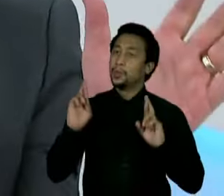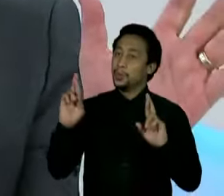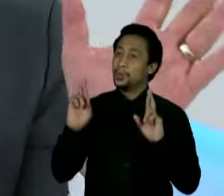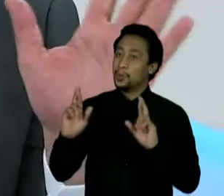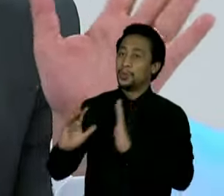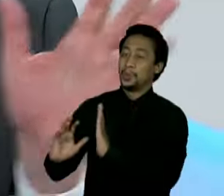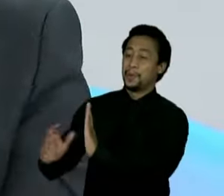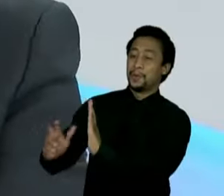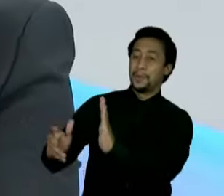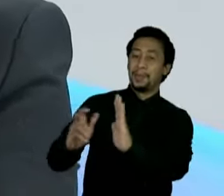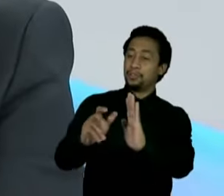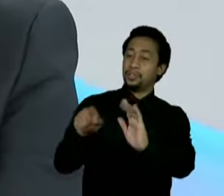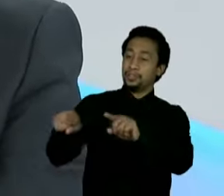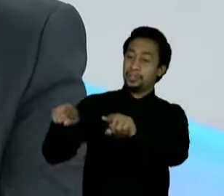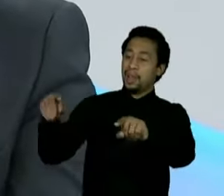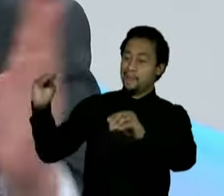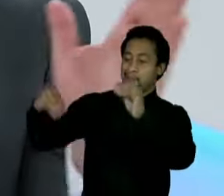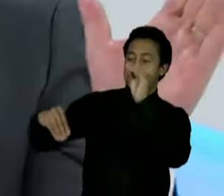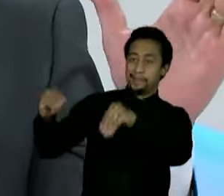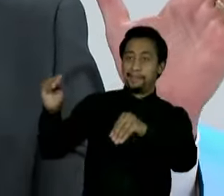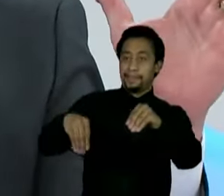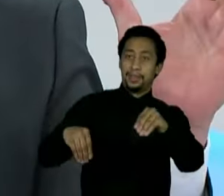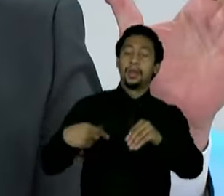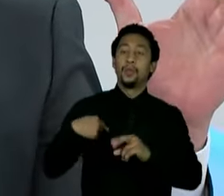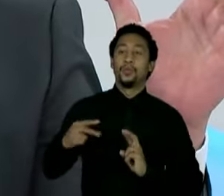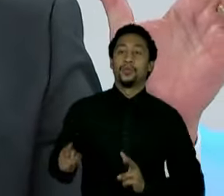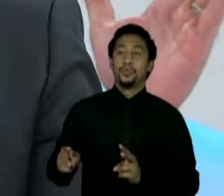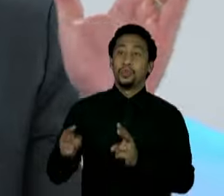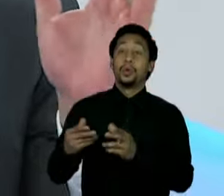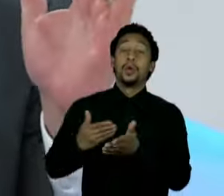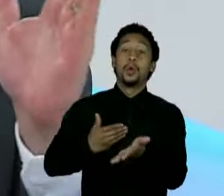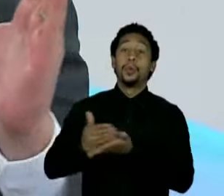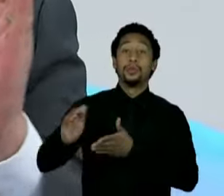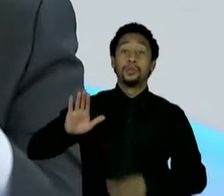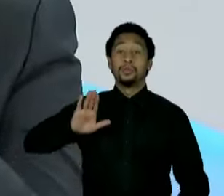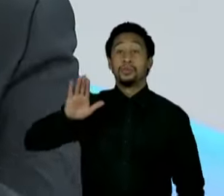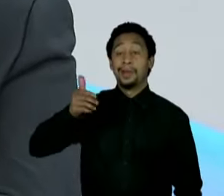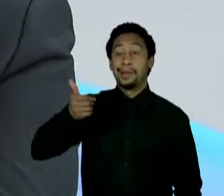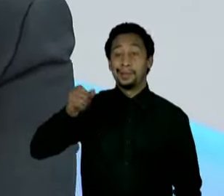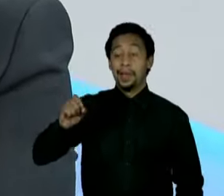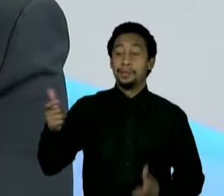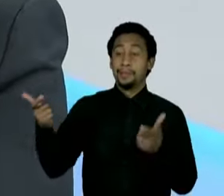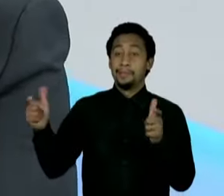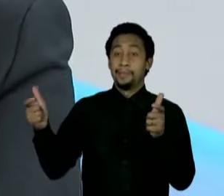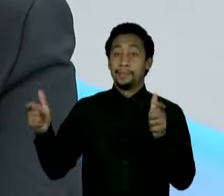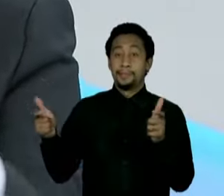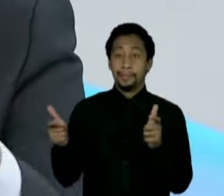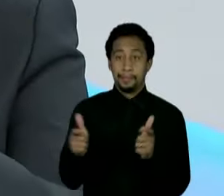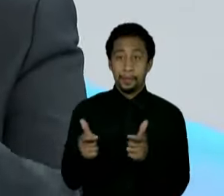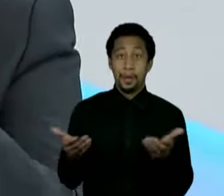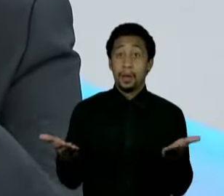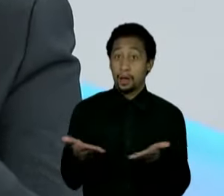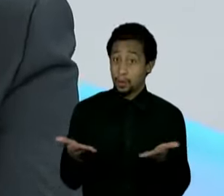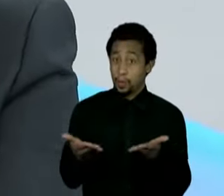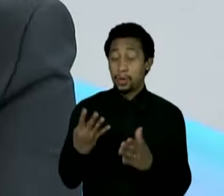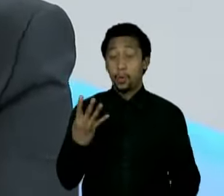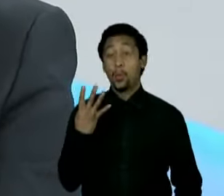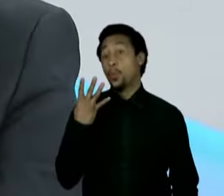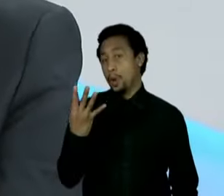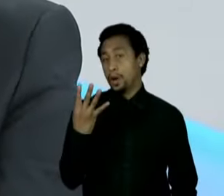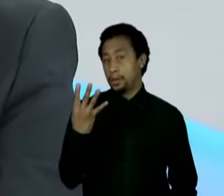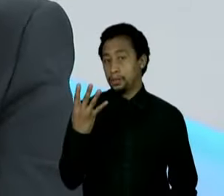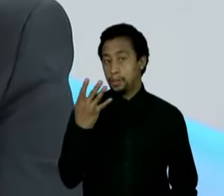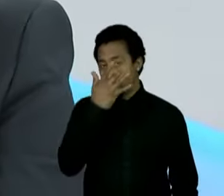partidos abram mão dos seus candidatos. A gente começou, éramos 10, aí fomos caindo, caindo, caindo, caindo, já estamos em 4,